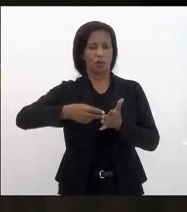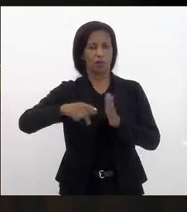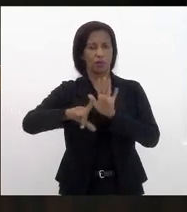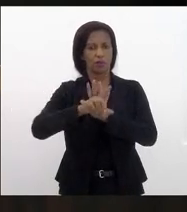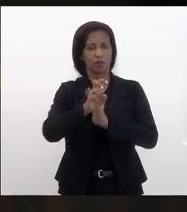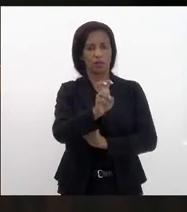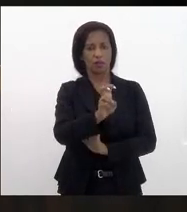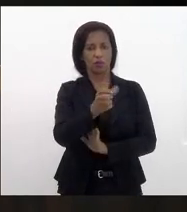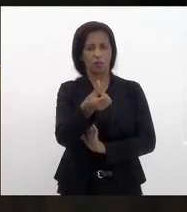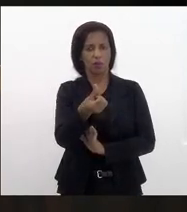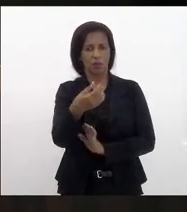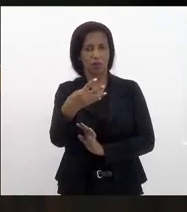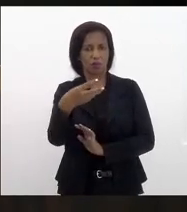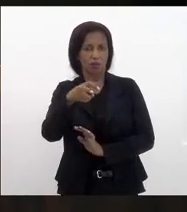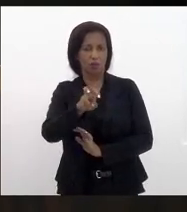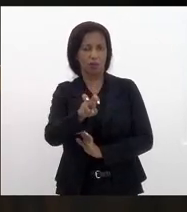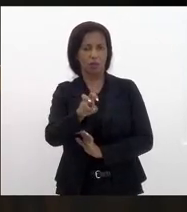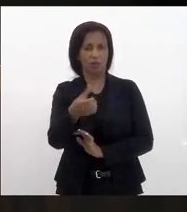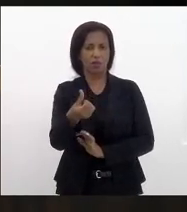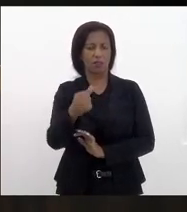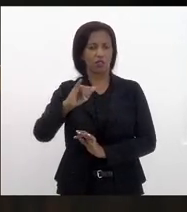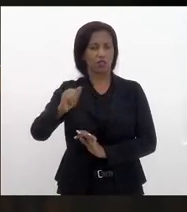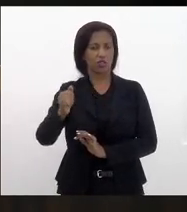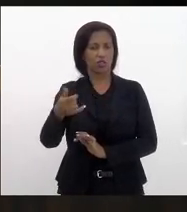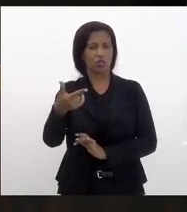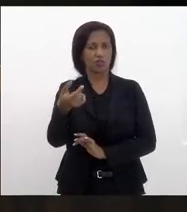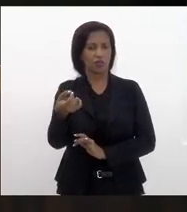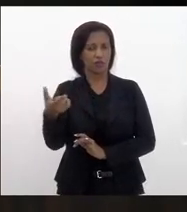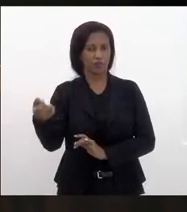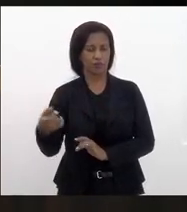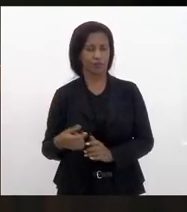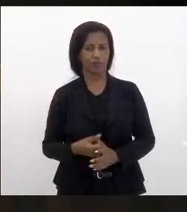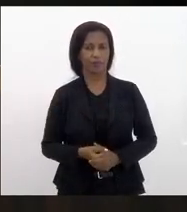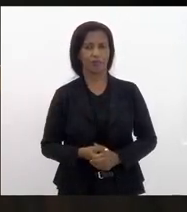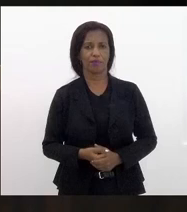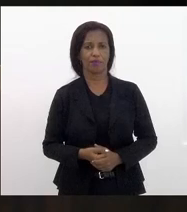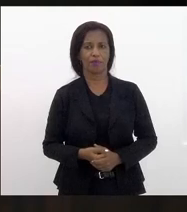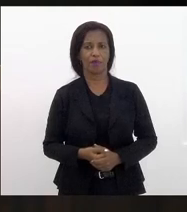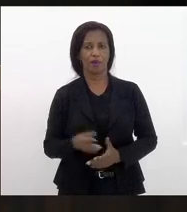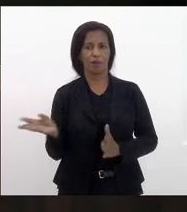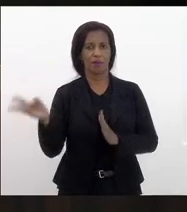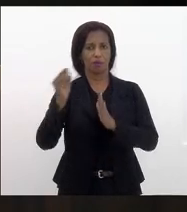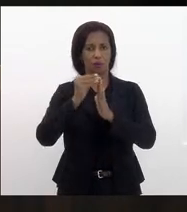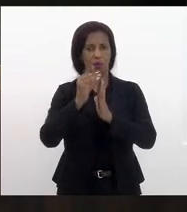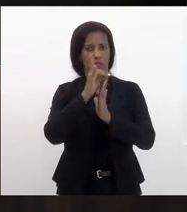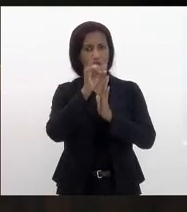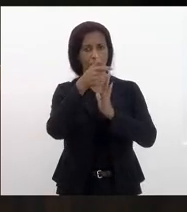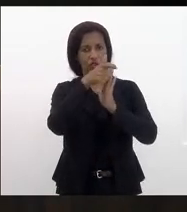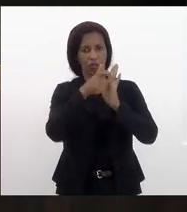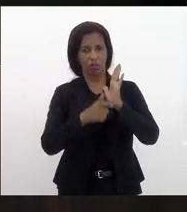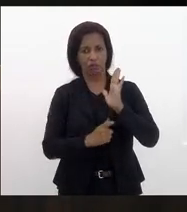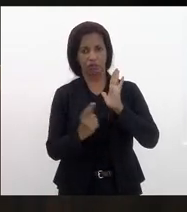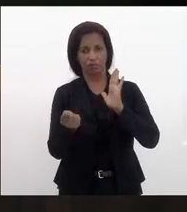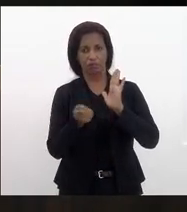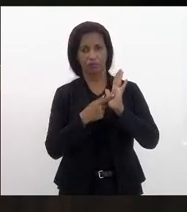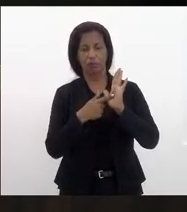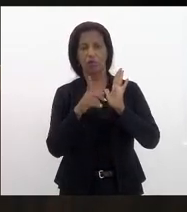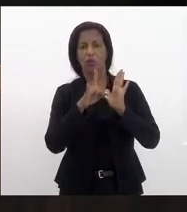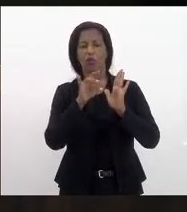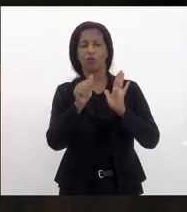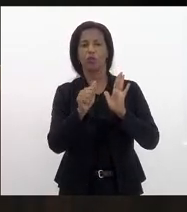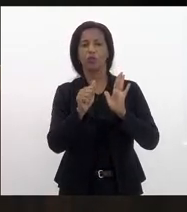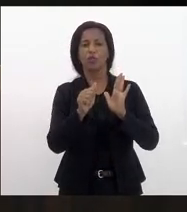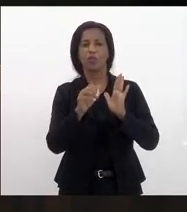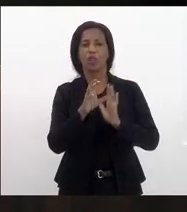5.645 de 6 de janeiro de 2020, para instituir no calendário oficial do Estado do Rio de Janeiro o dia da